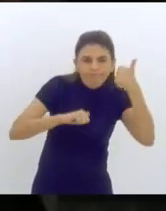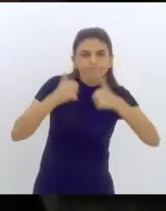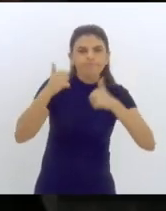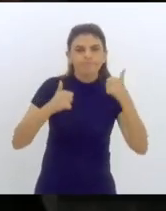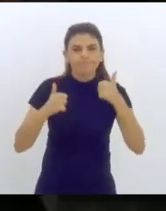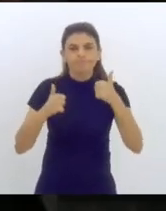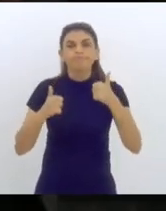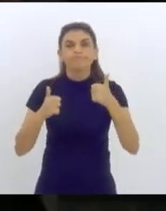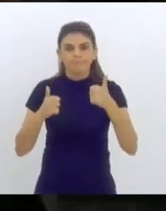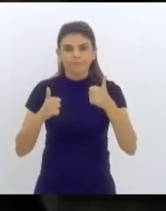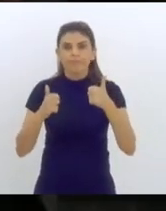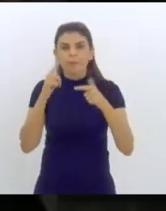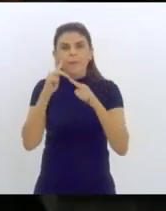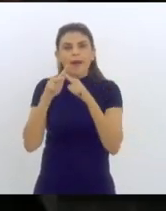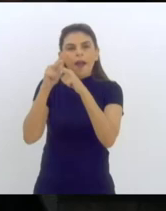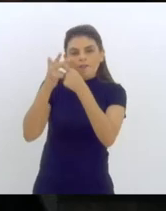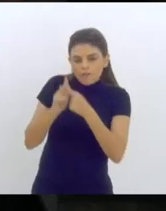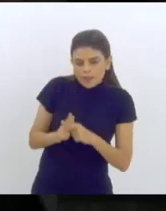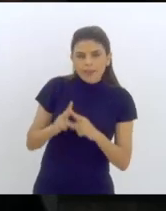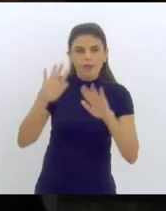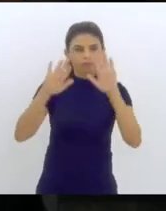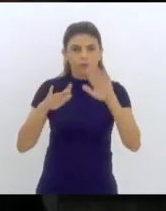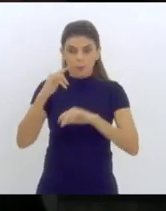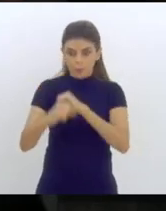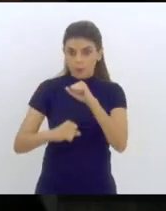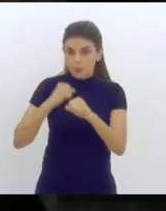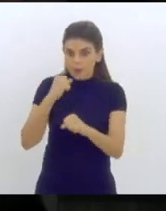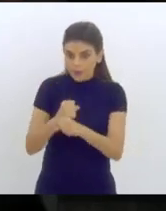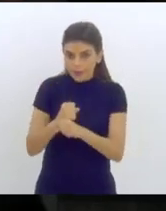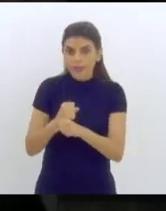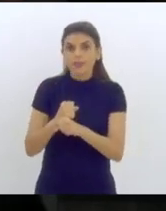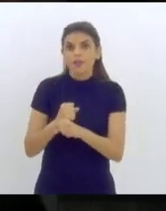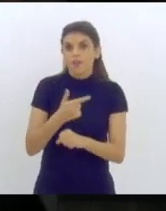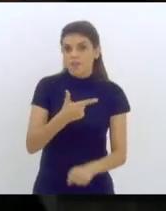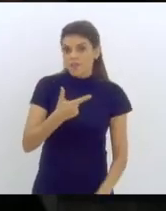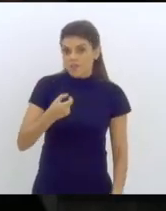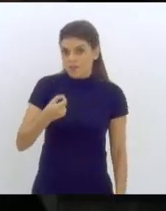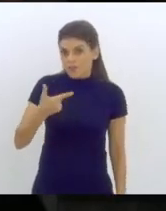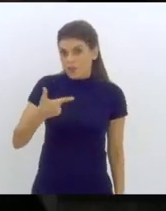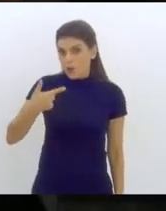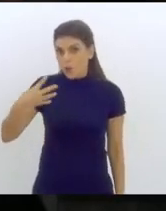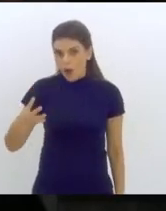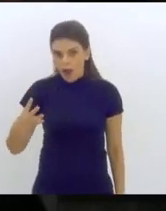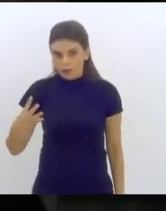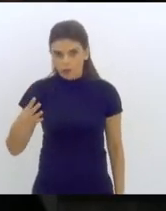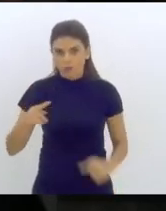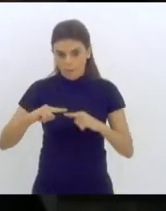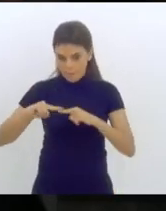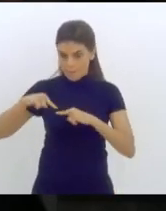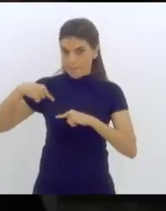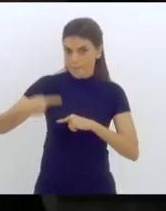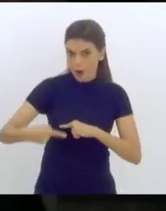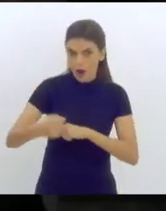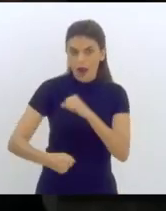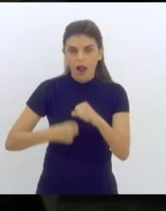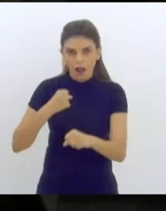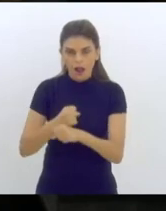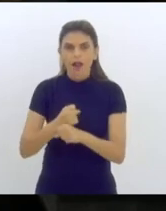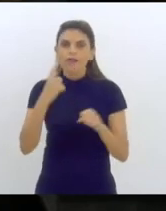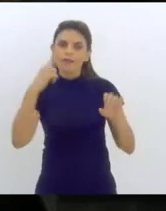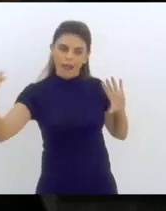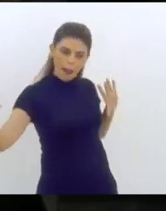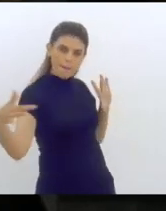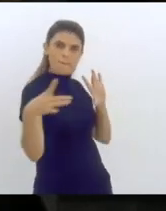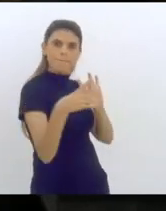a revisão do Plano Plurianual de 2024 ele se arrime